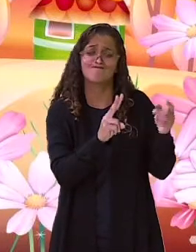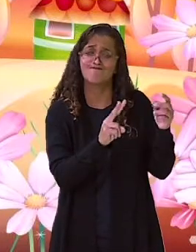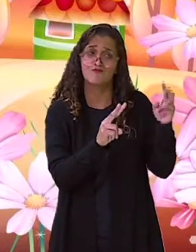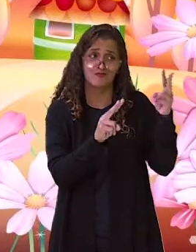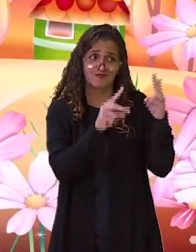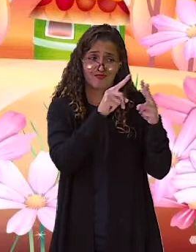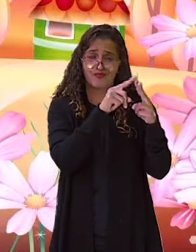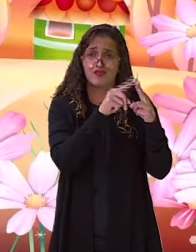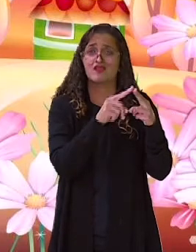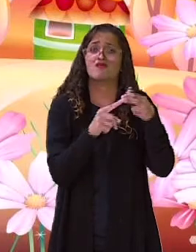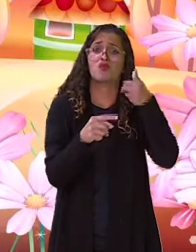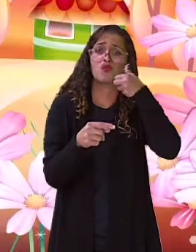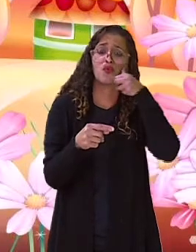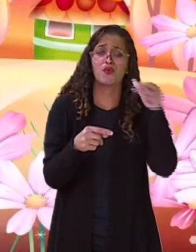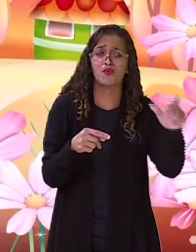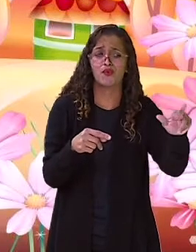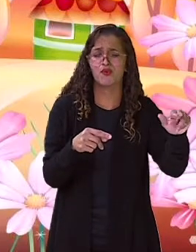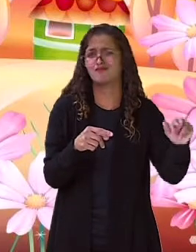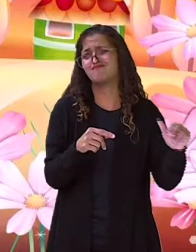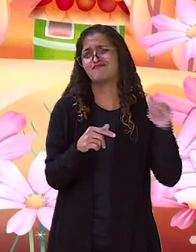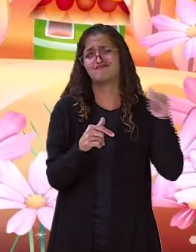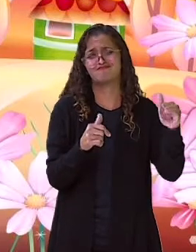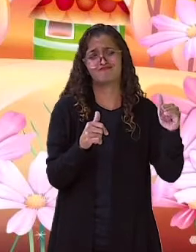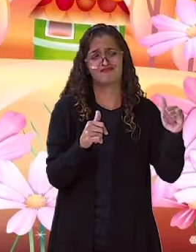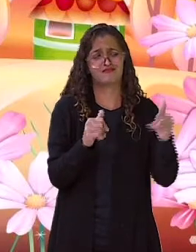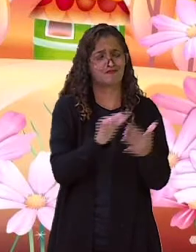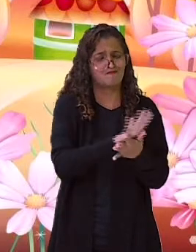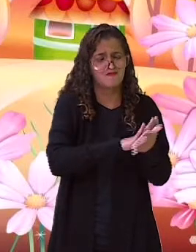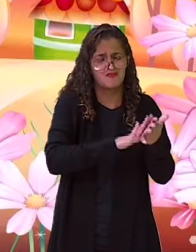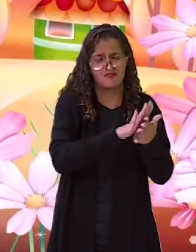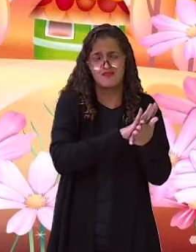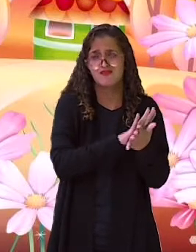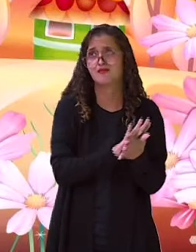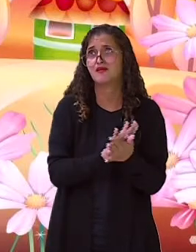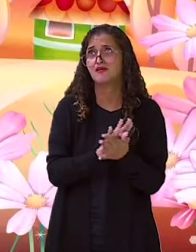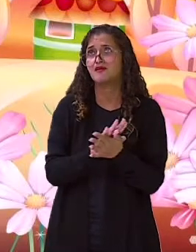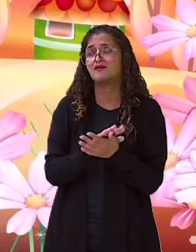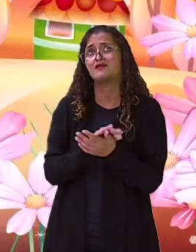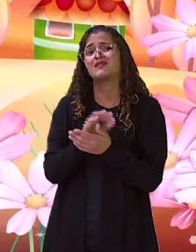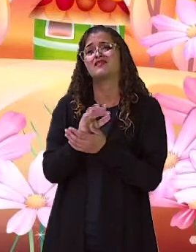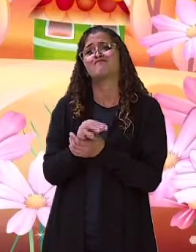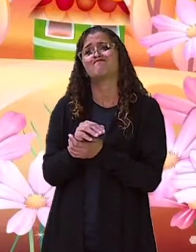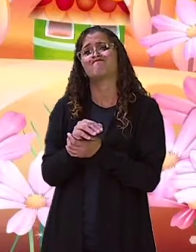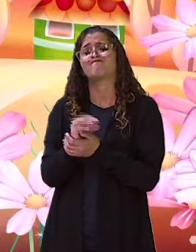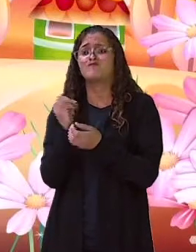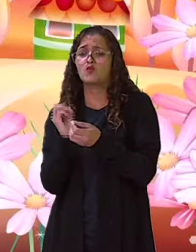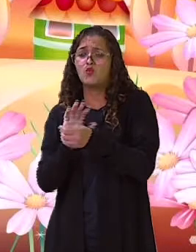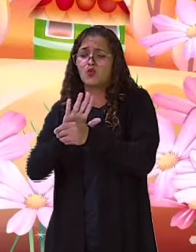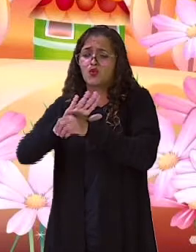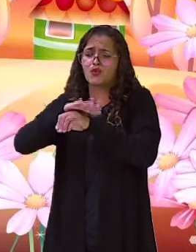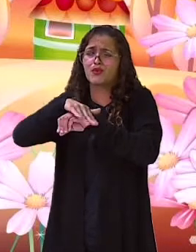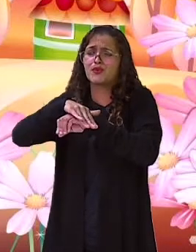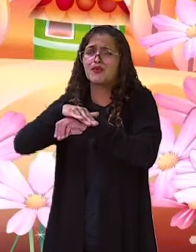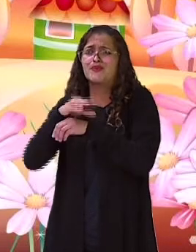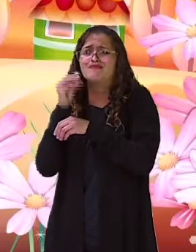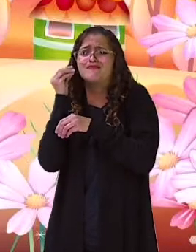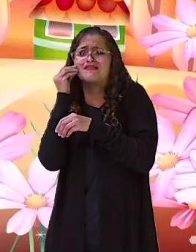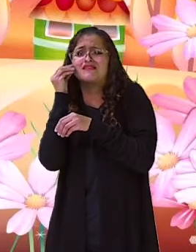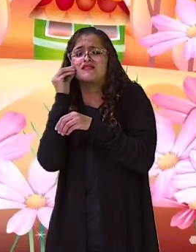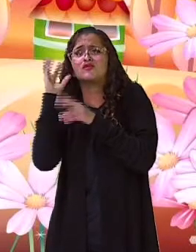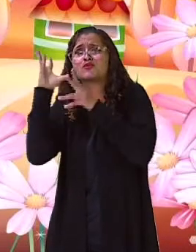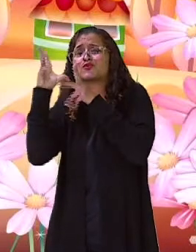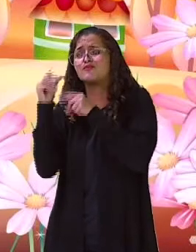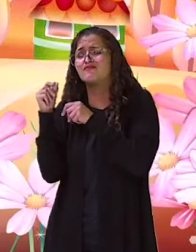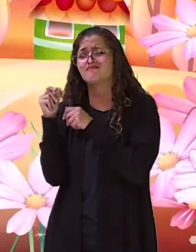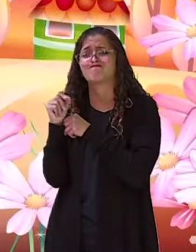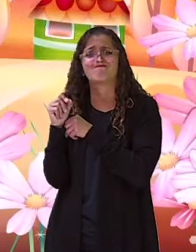saco de moedas de ouro. Aquela noite quase não conseguiu dormir, tentando entender como as suas duas mãos, tão